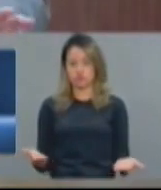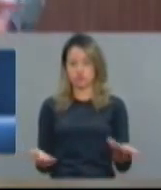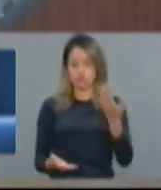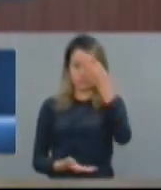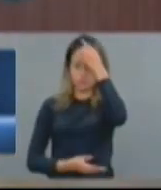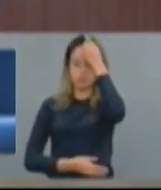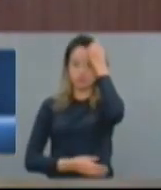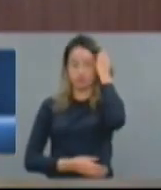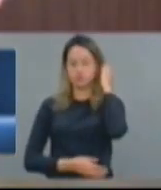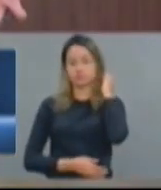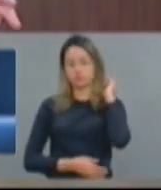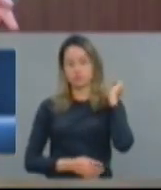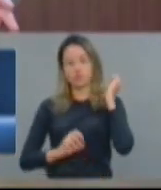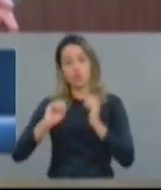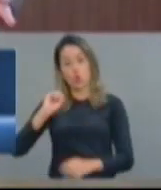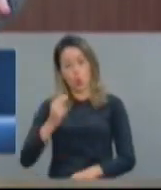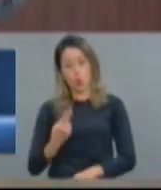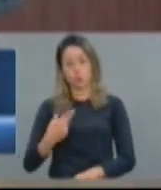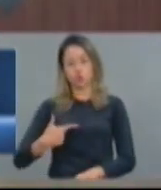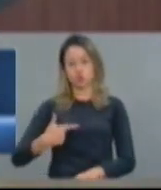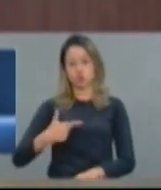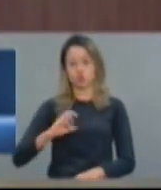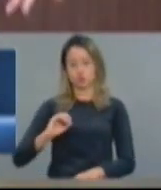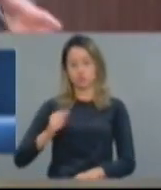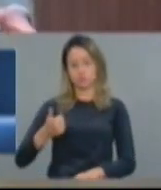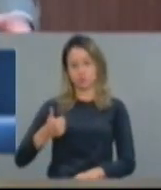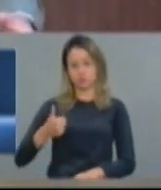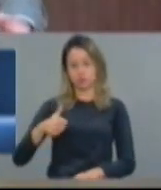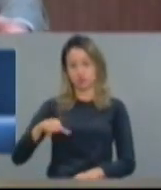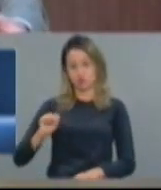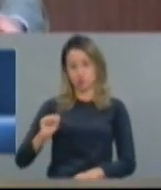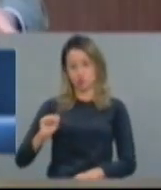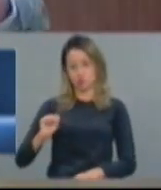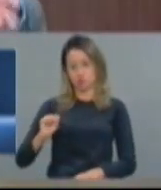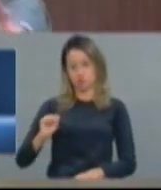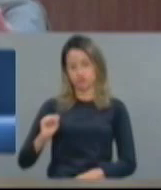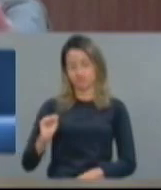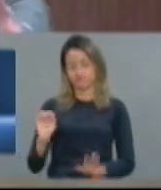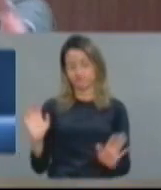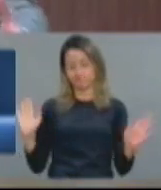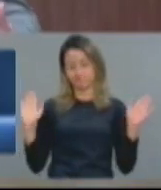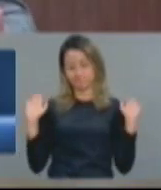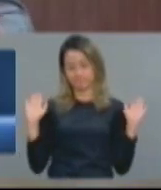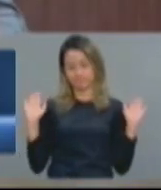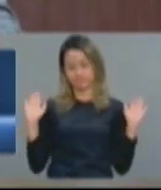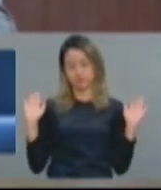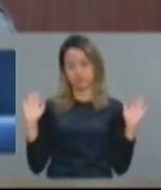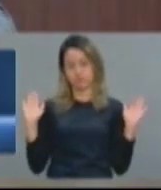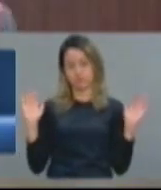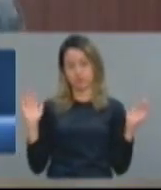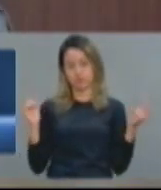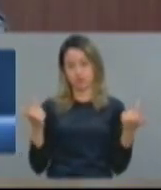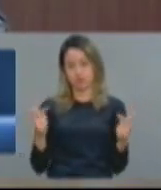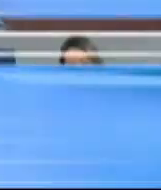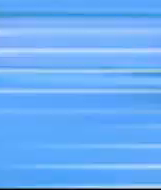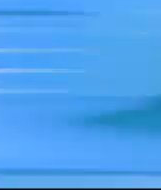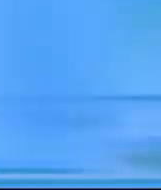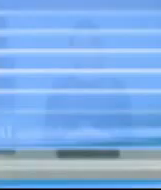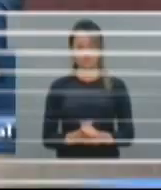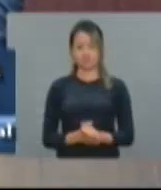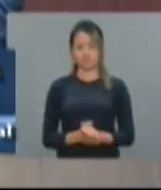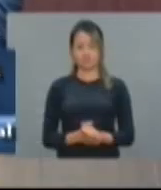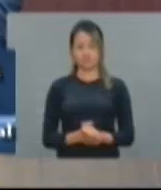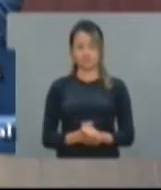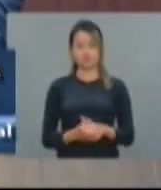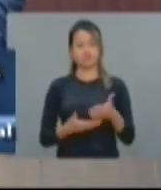razão, ou deixa em 2018, mas talvez em 2018 não tenha mais como resolver o problema.